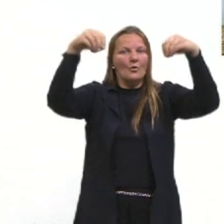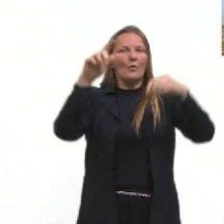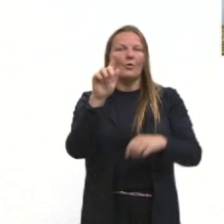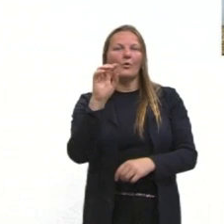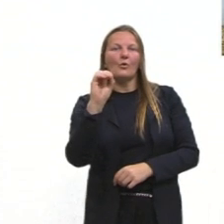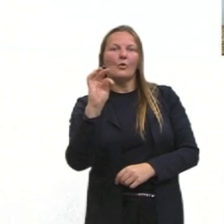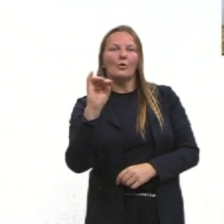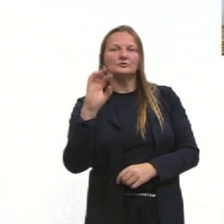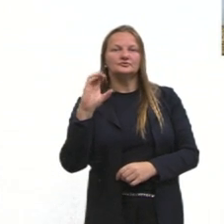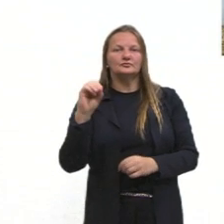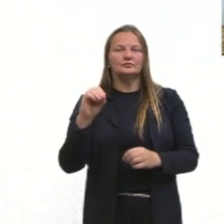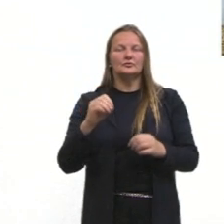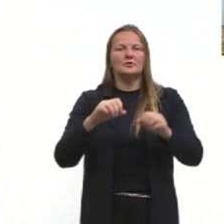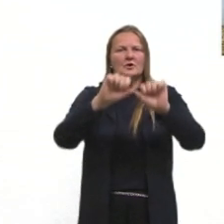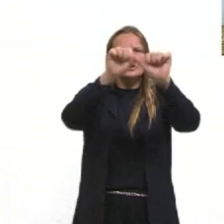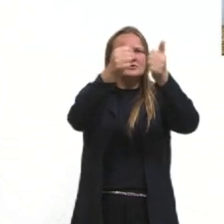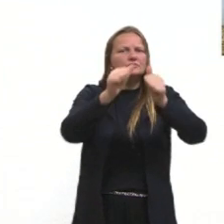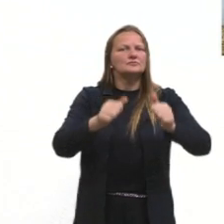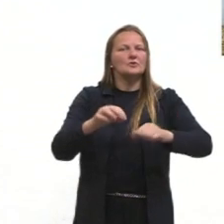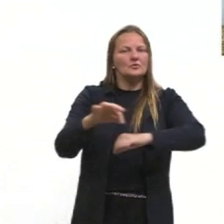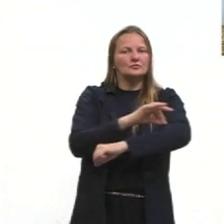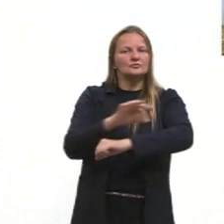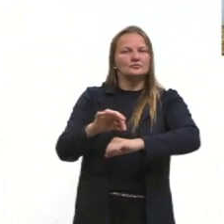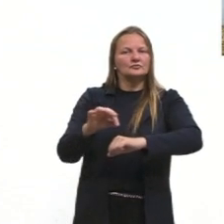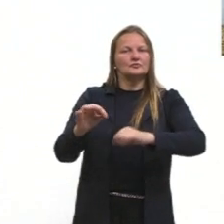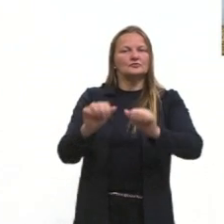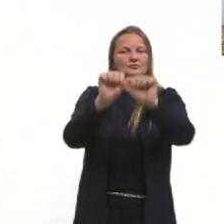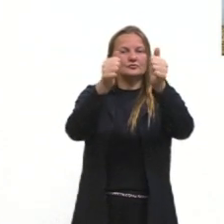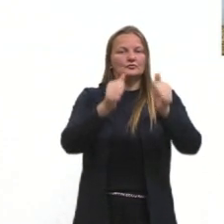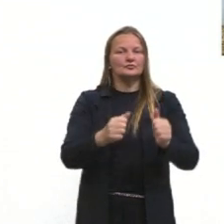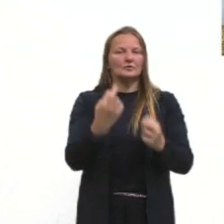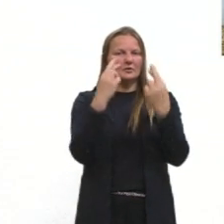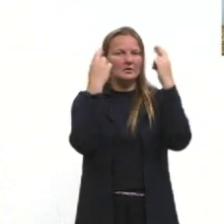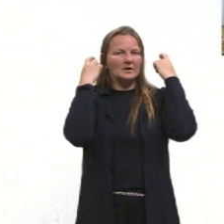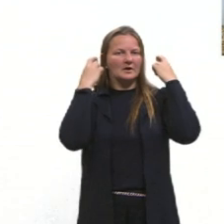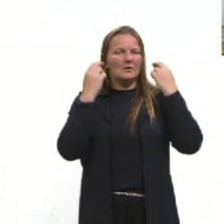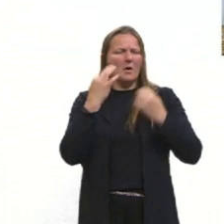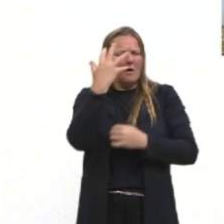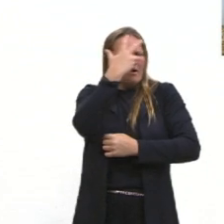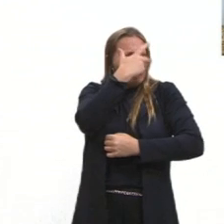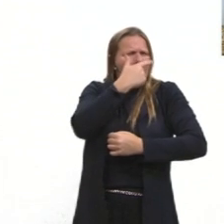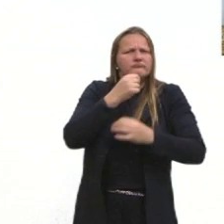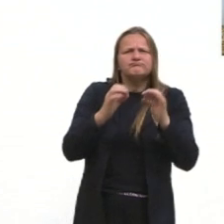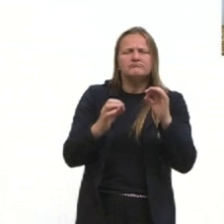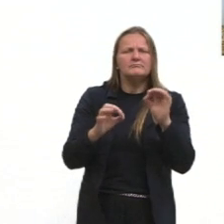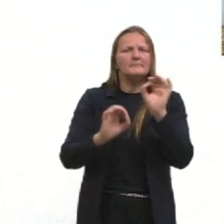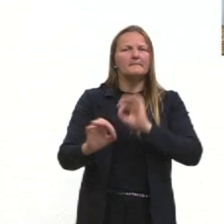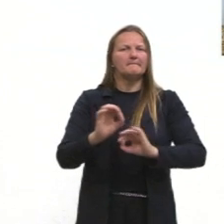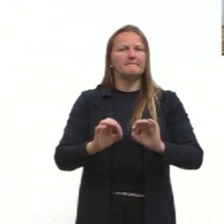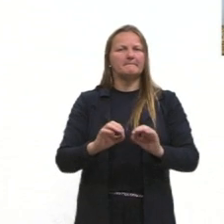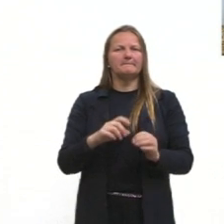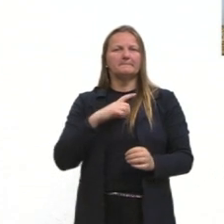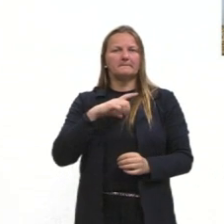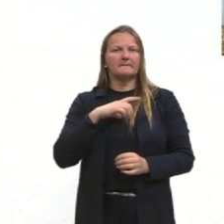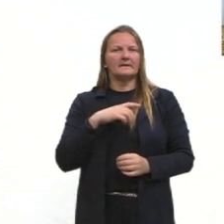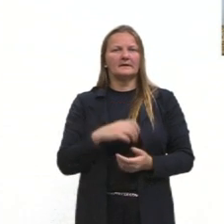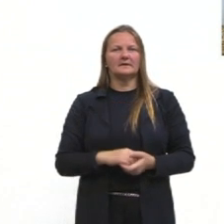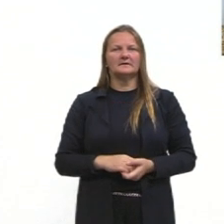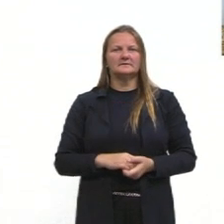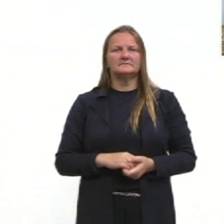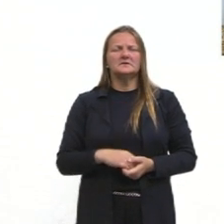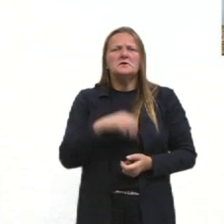grega e romana, lembram? Os gregos com aquele padrão de beleza que não retratava, por exemplo, a